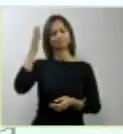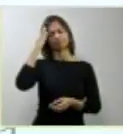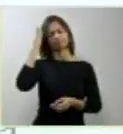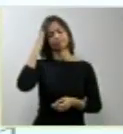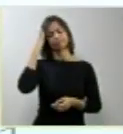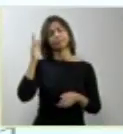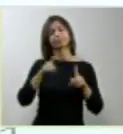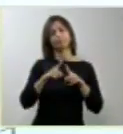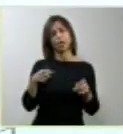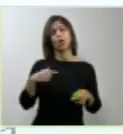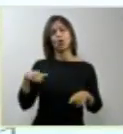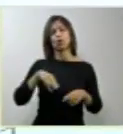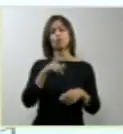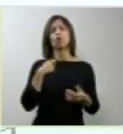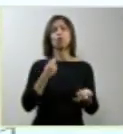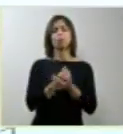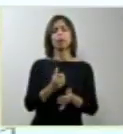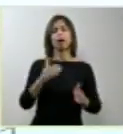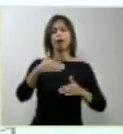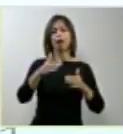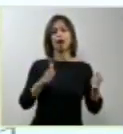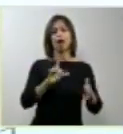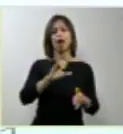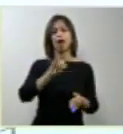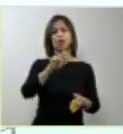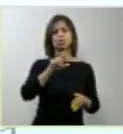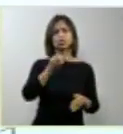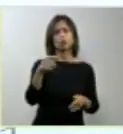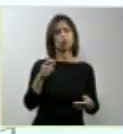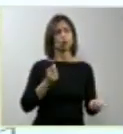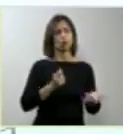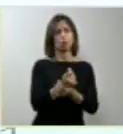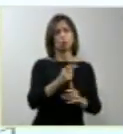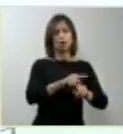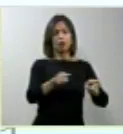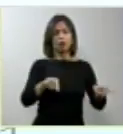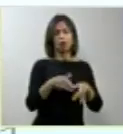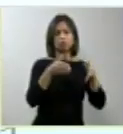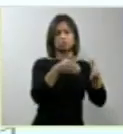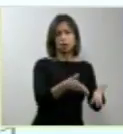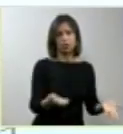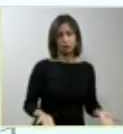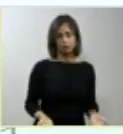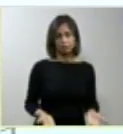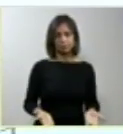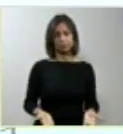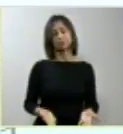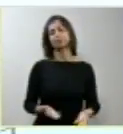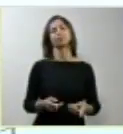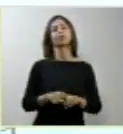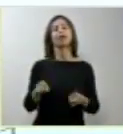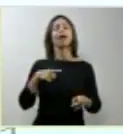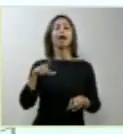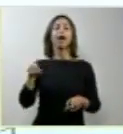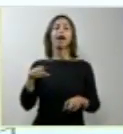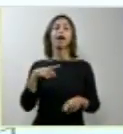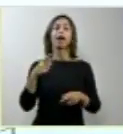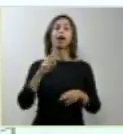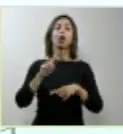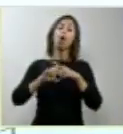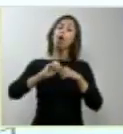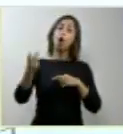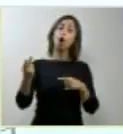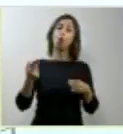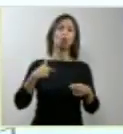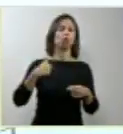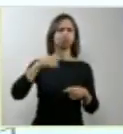aborto ilegal que as criminaliza e que oferece a elas um risco enorme